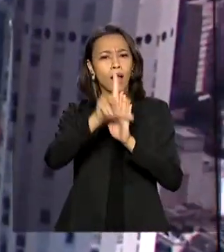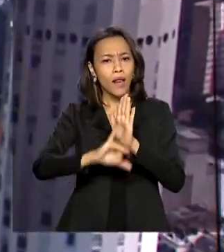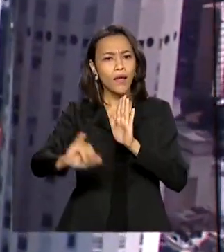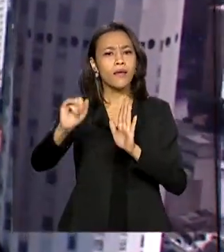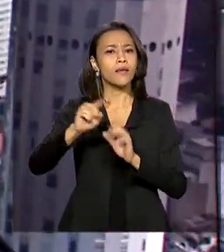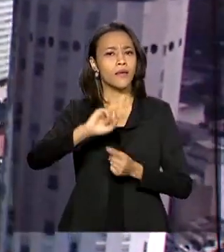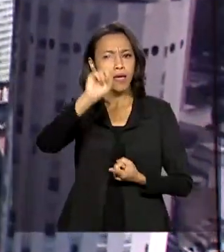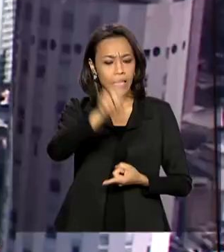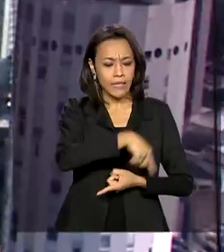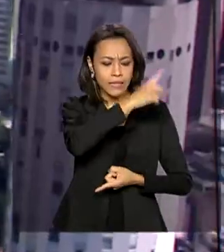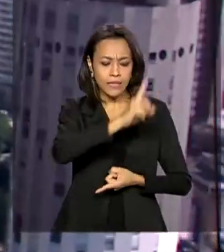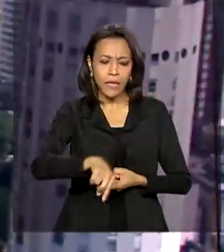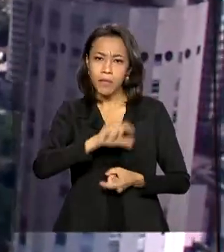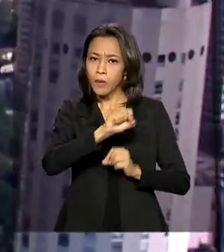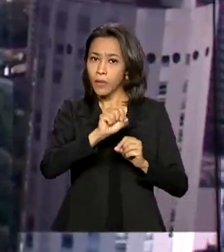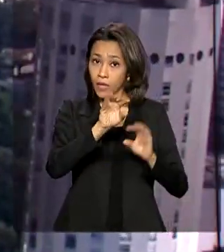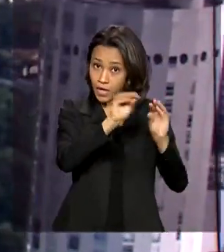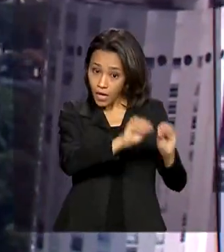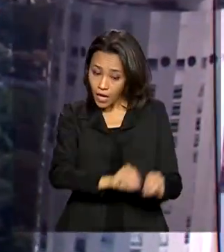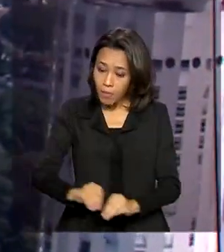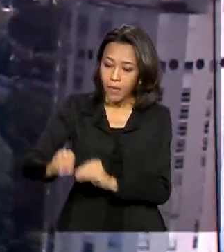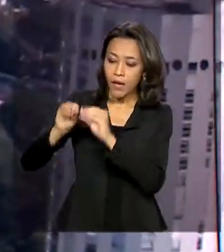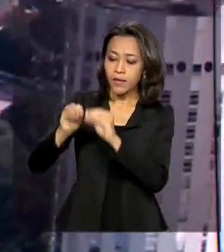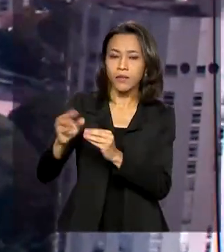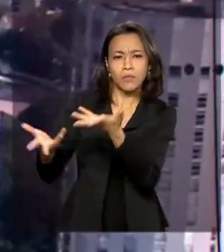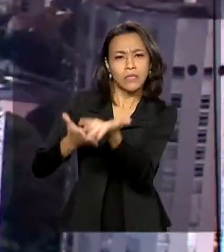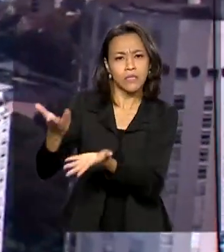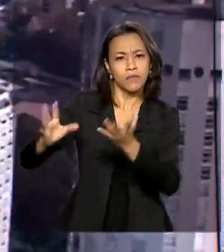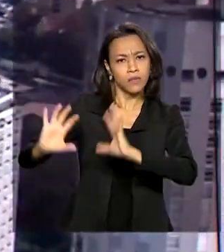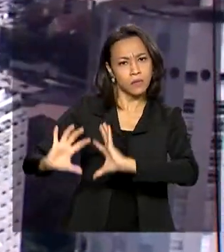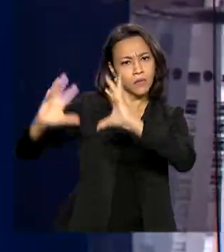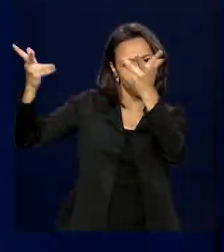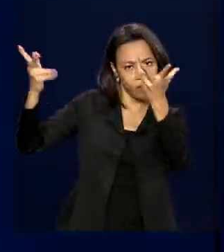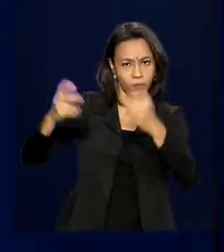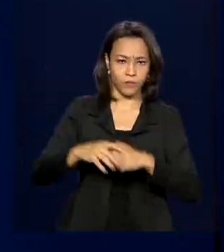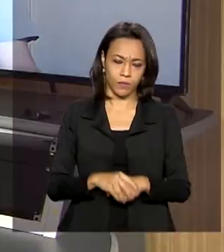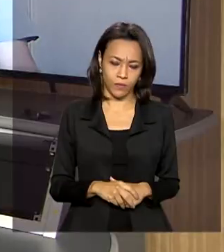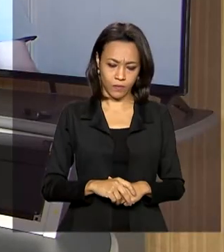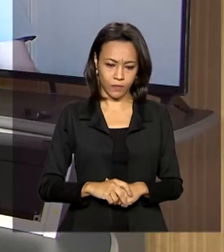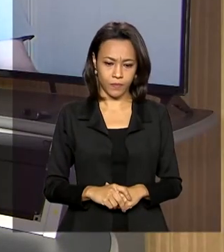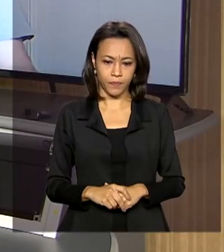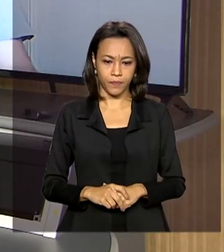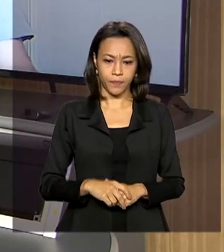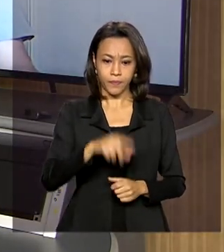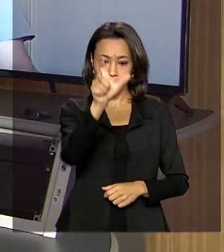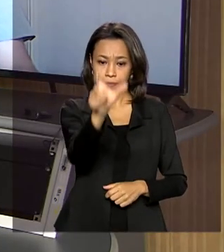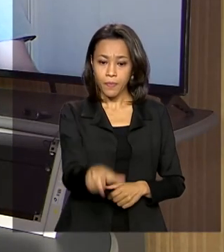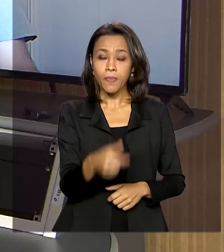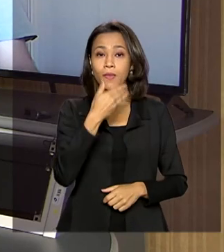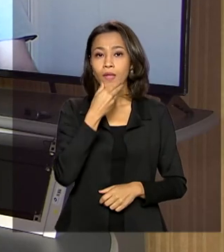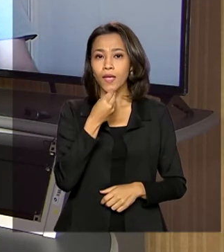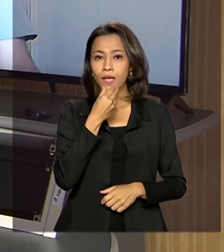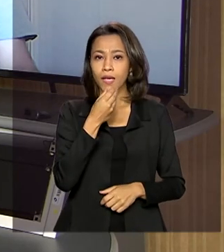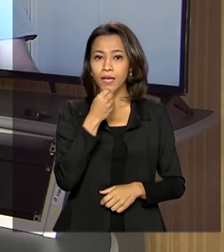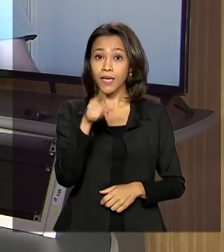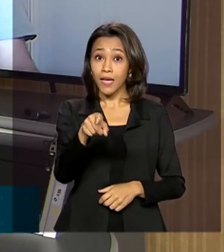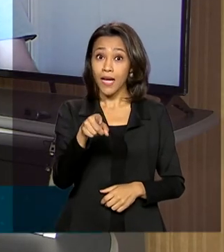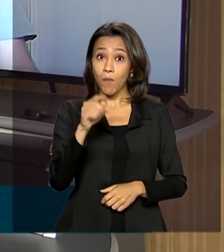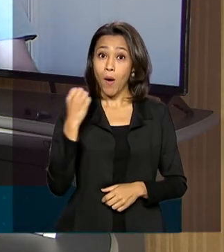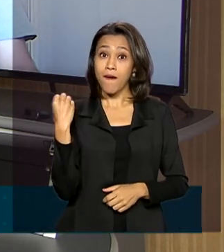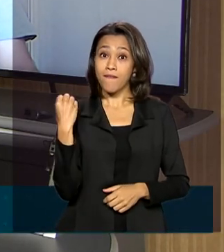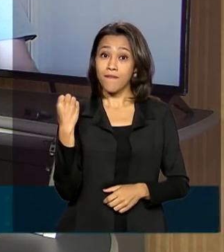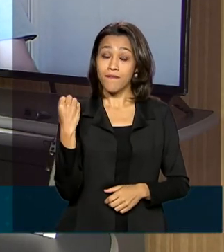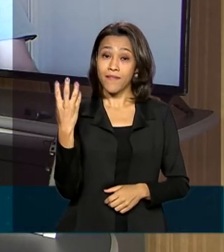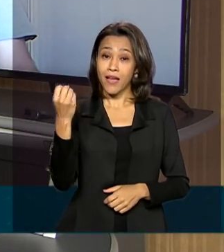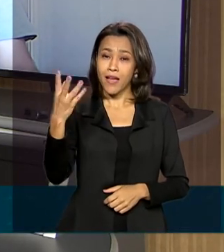cancelamento e a remarcação de serviços e eventos. Gabriel planejou um passeio para Morro de São